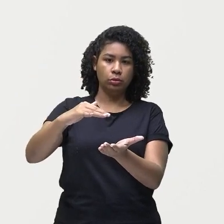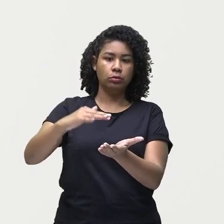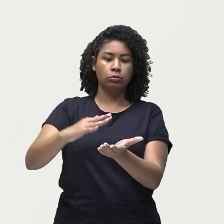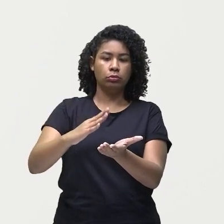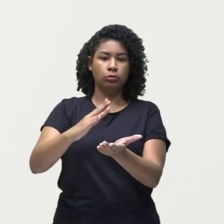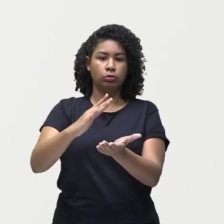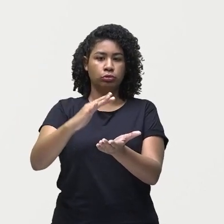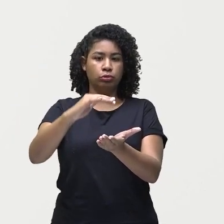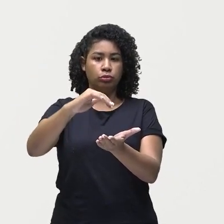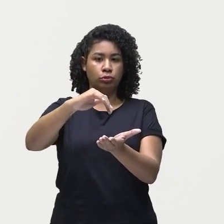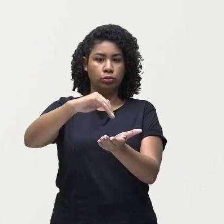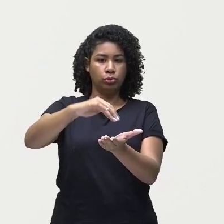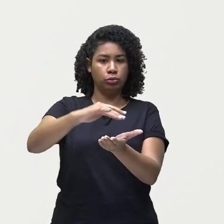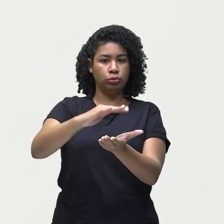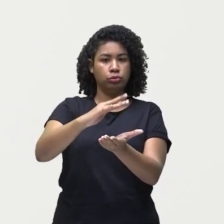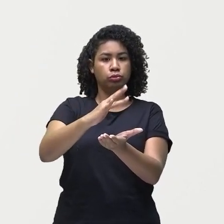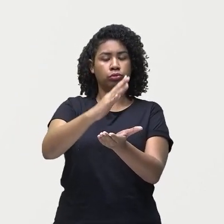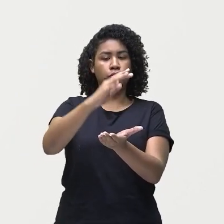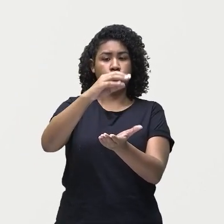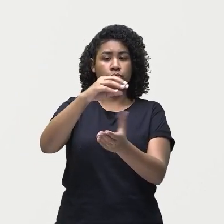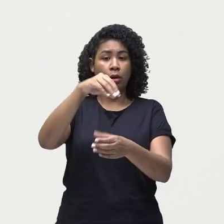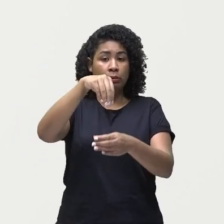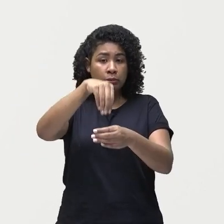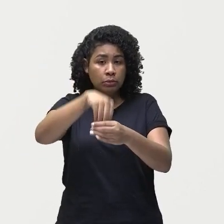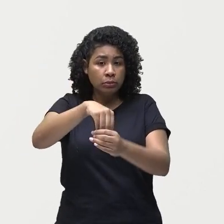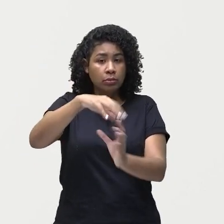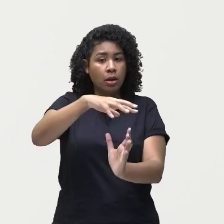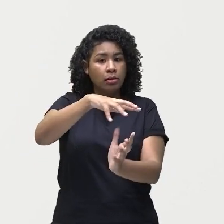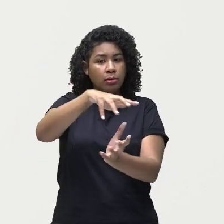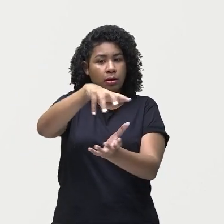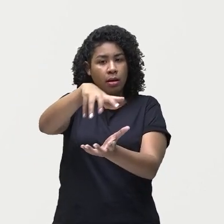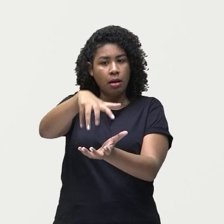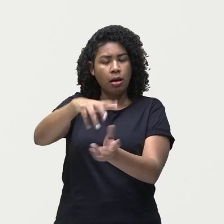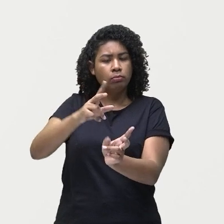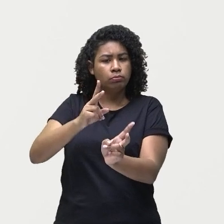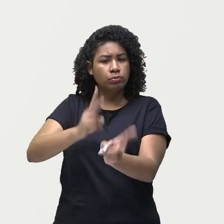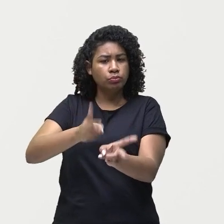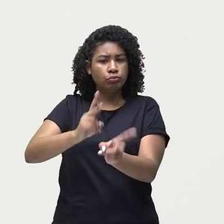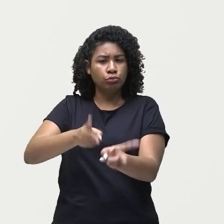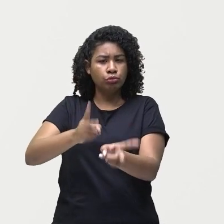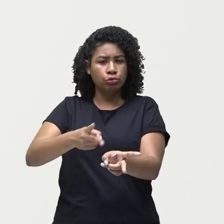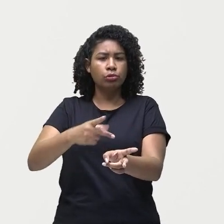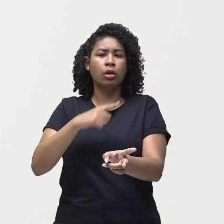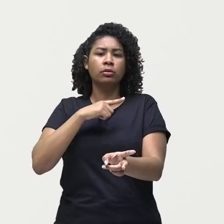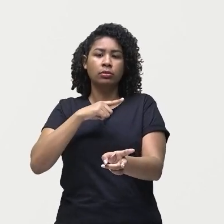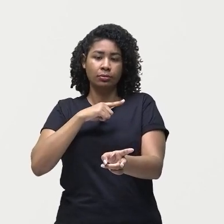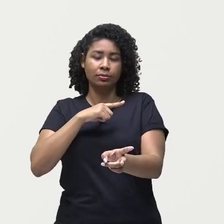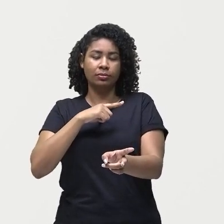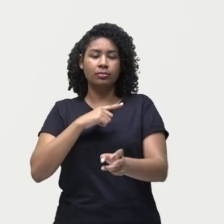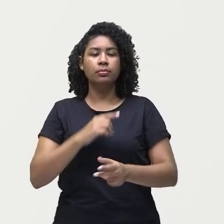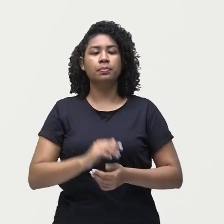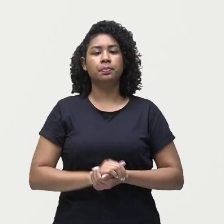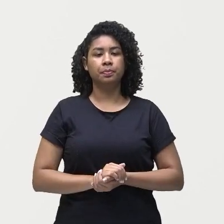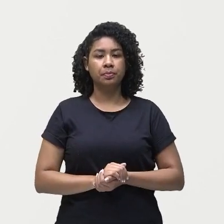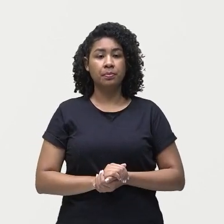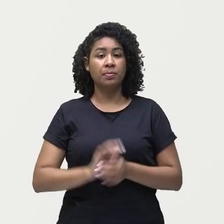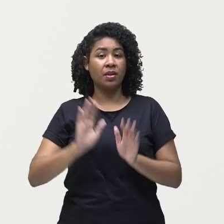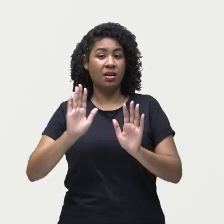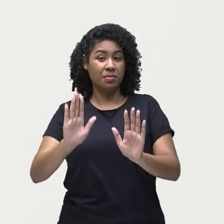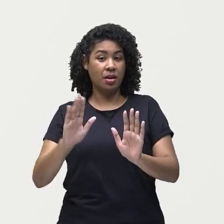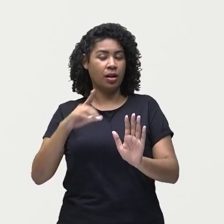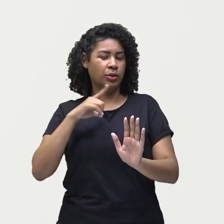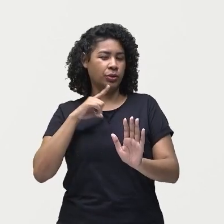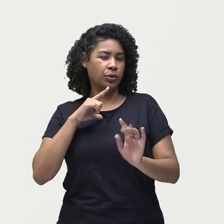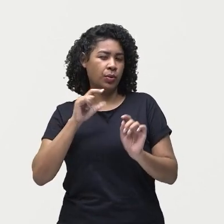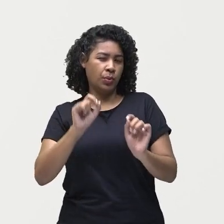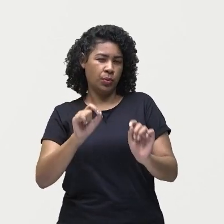e a outra parte volta para o espaço. No entanto, com